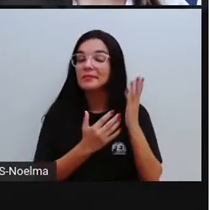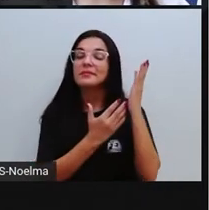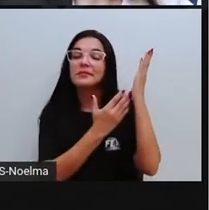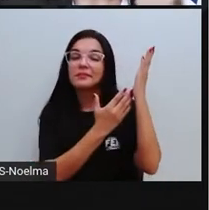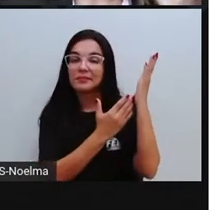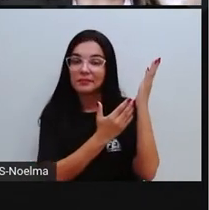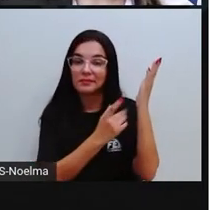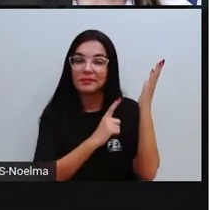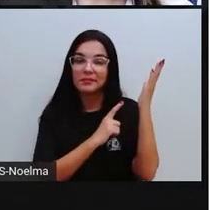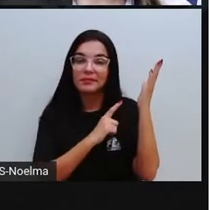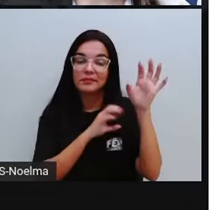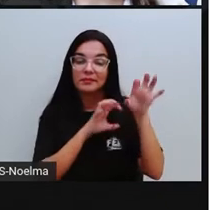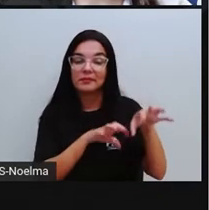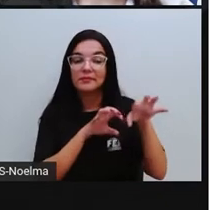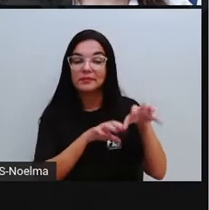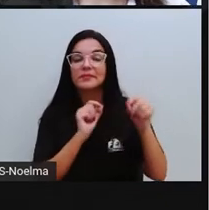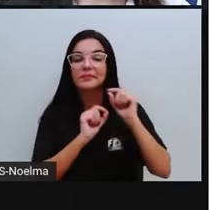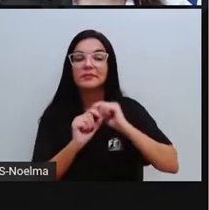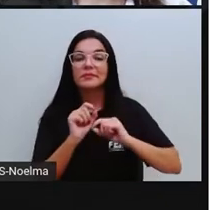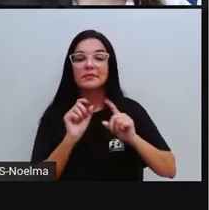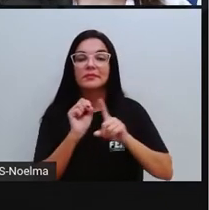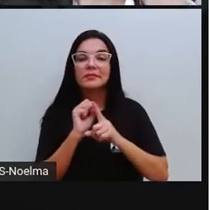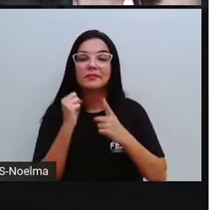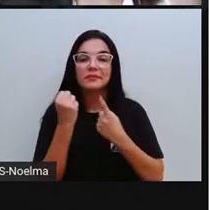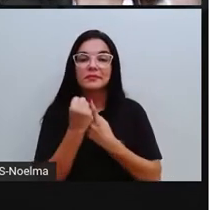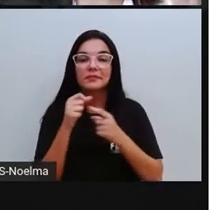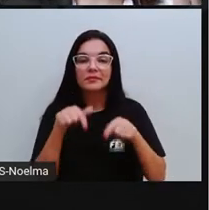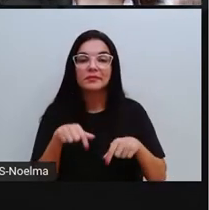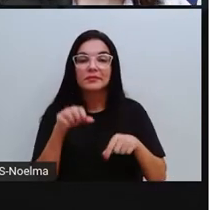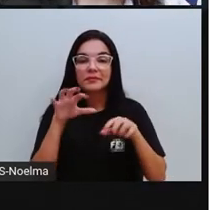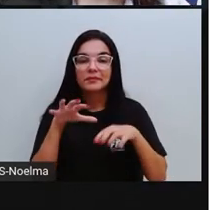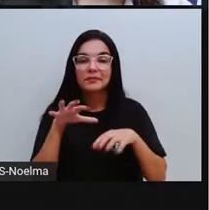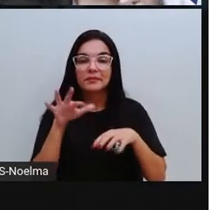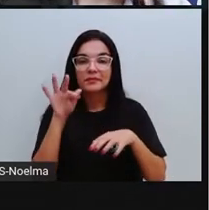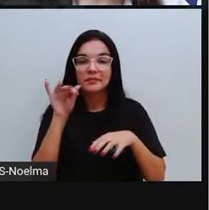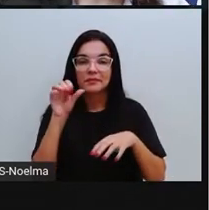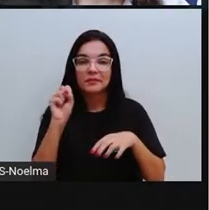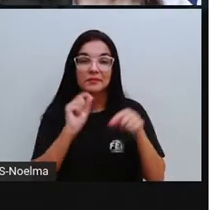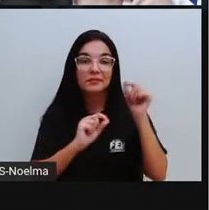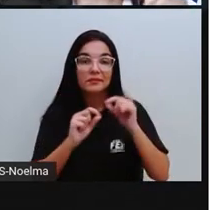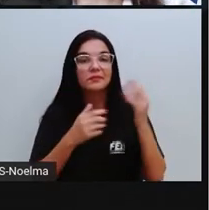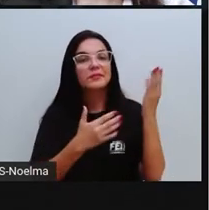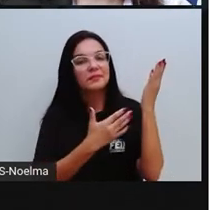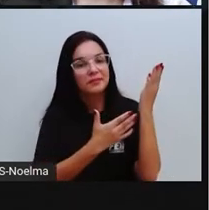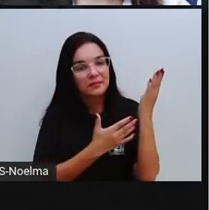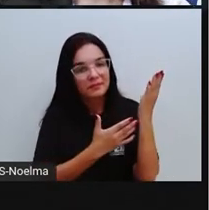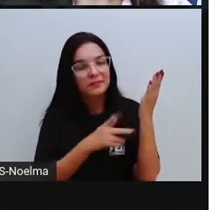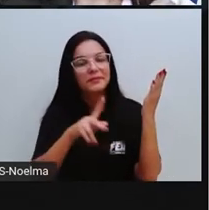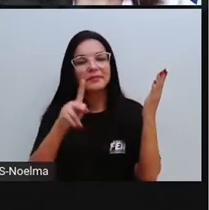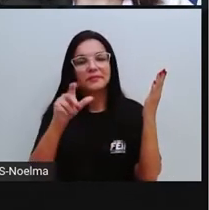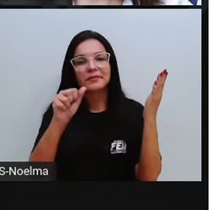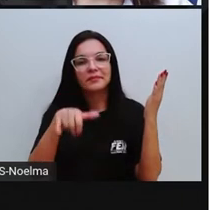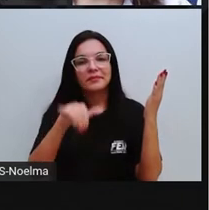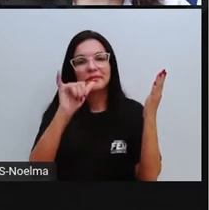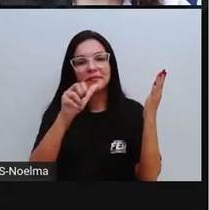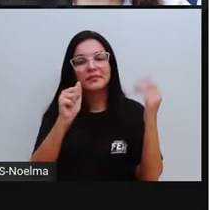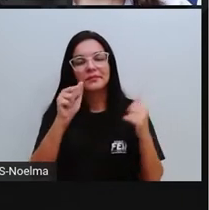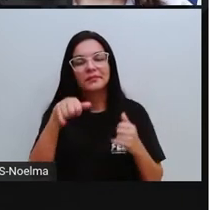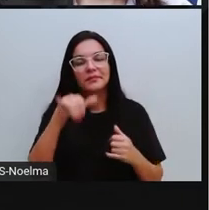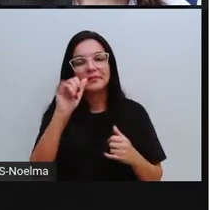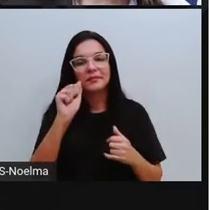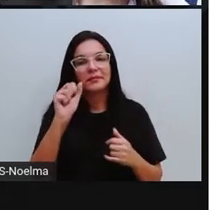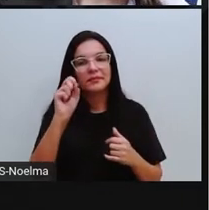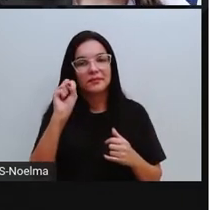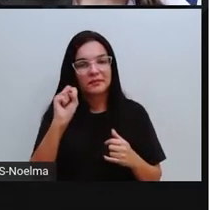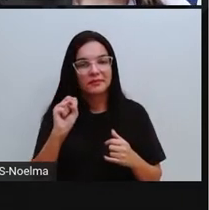pró, que influenciaram aí, a região de Feira de Santana, justamente, olha lá, os povos paiaiais,